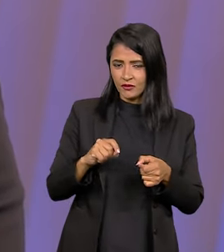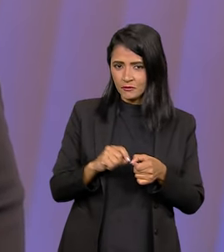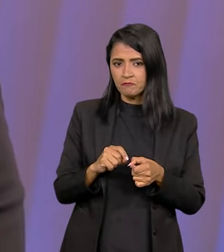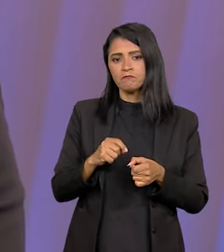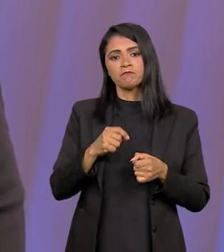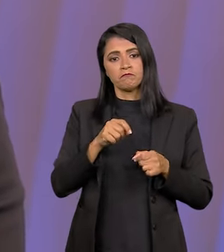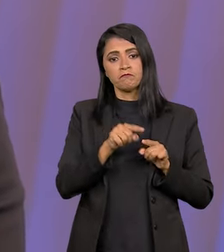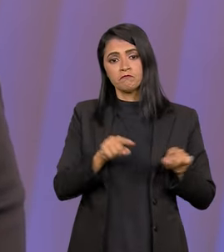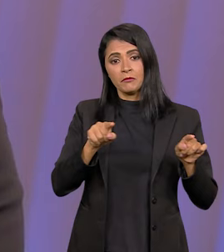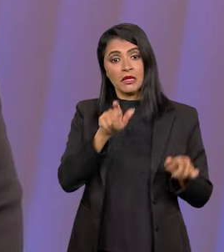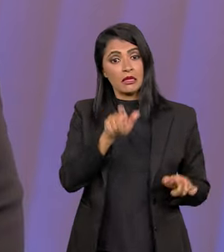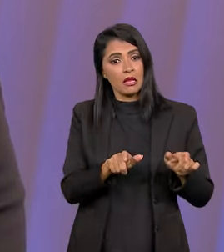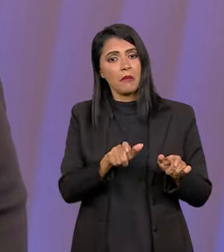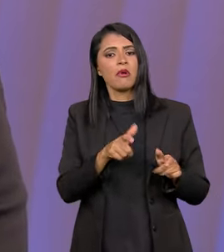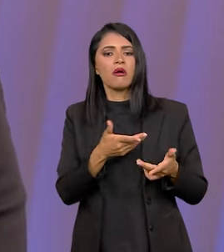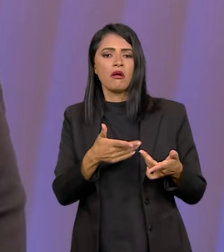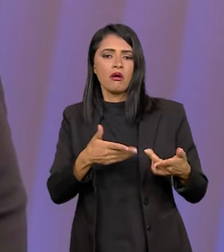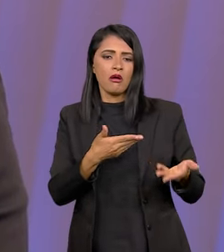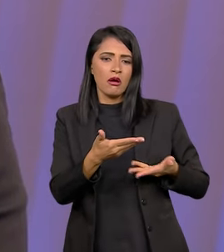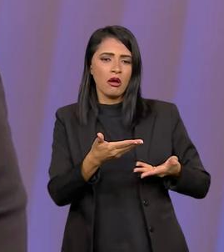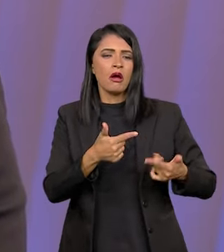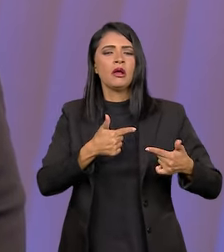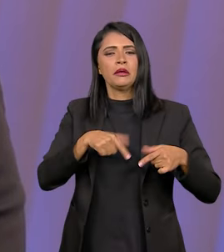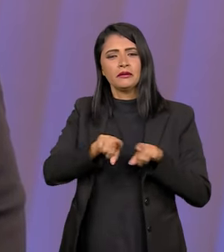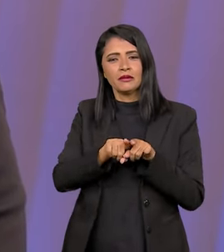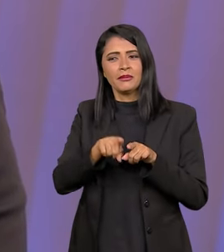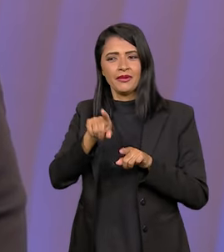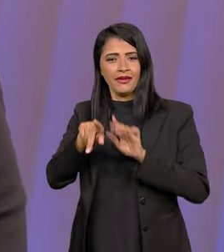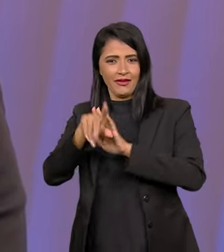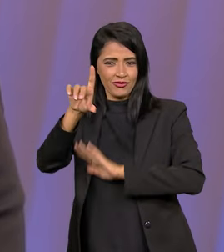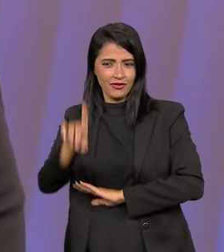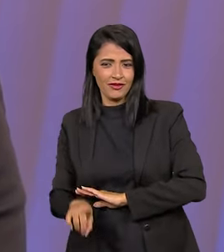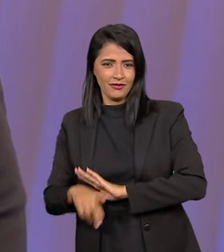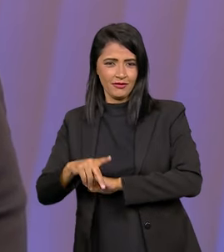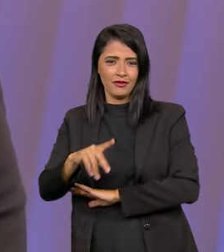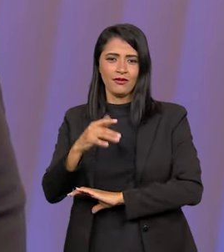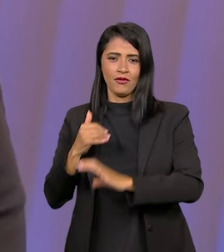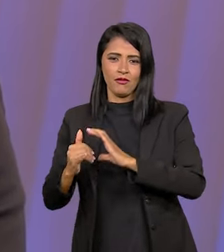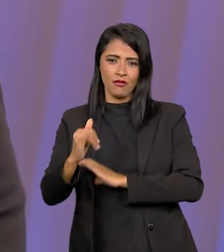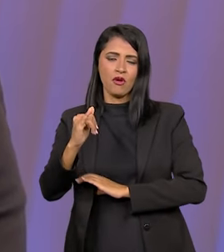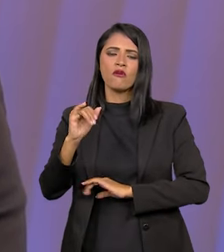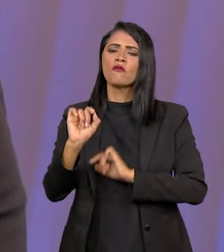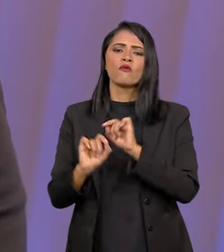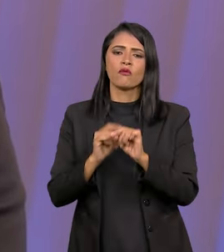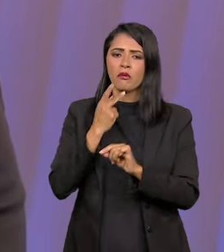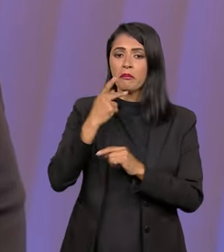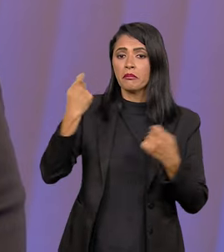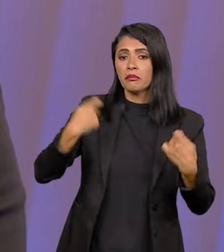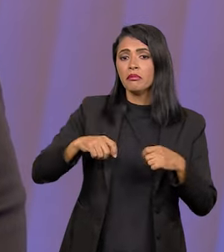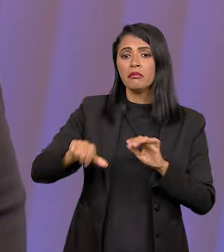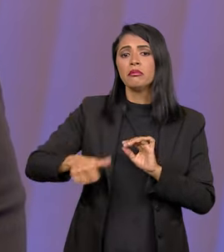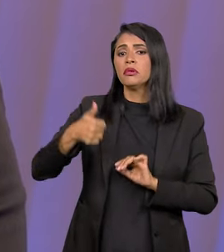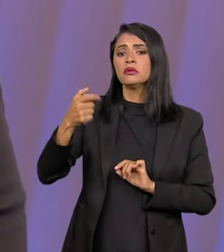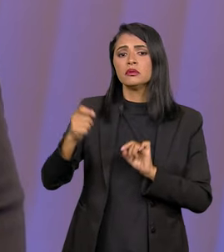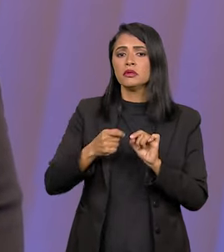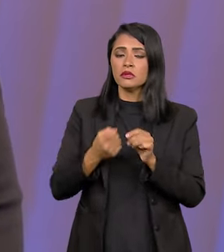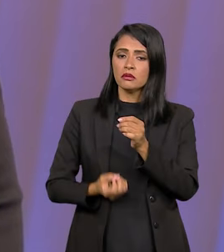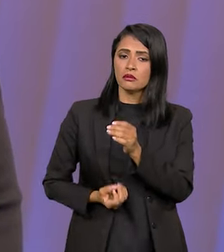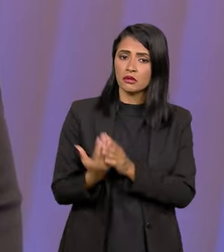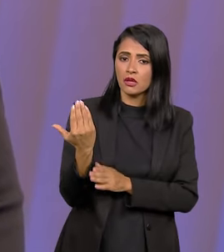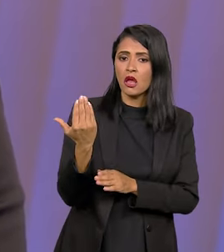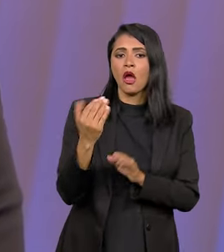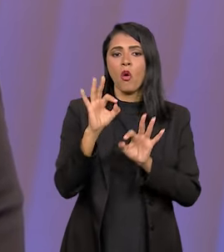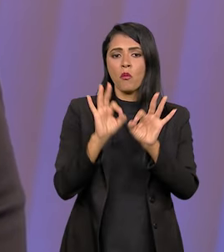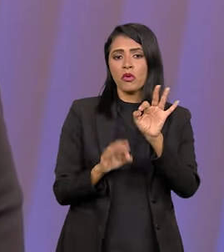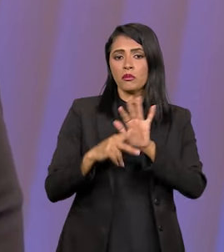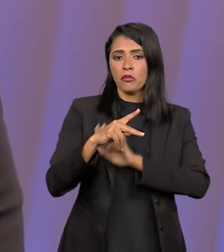E tanto empregados quanto a direção da empresa, estamos convictos que a gente precisa, primeiro, instituir um